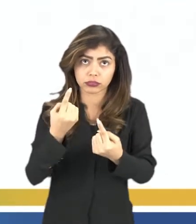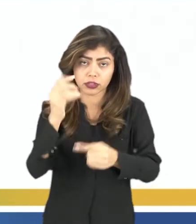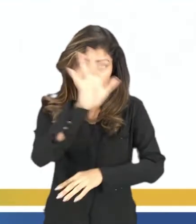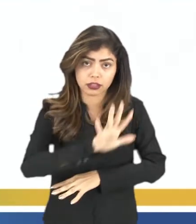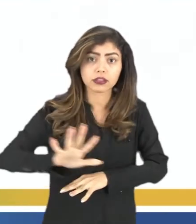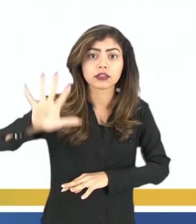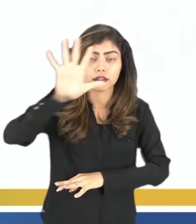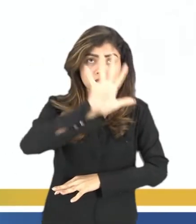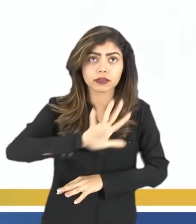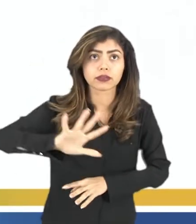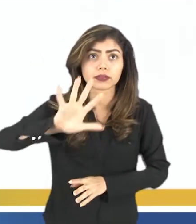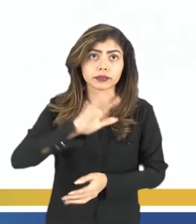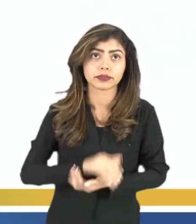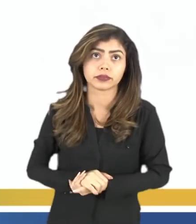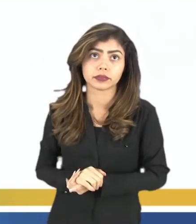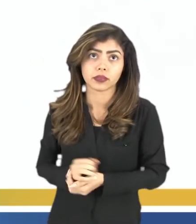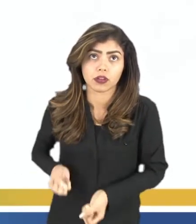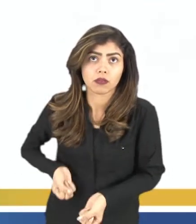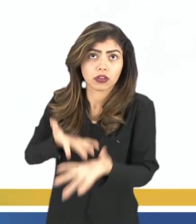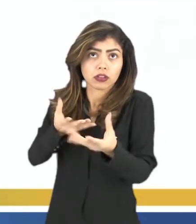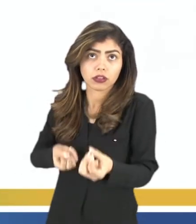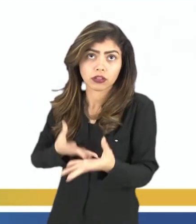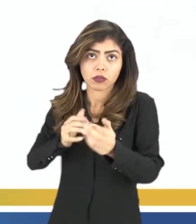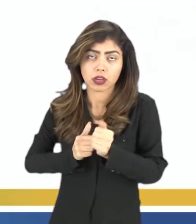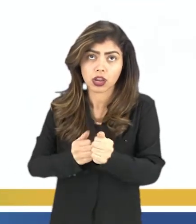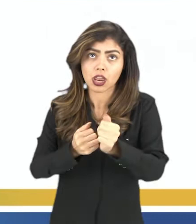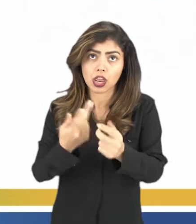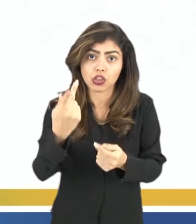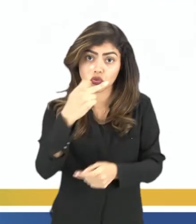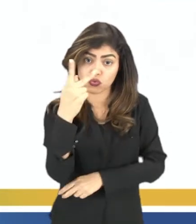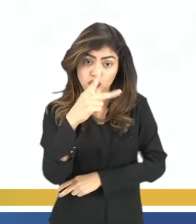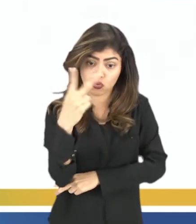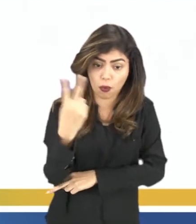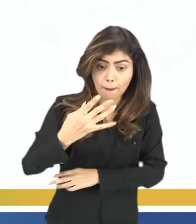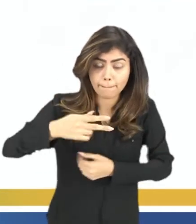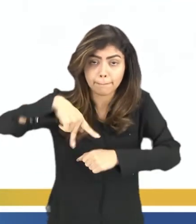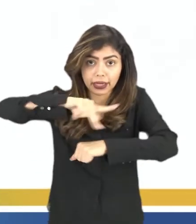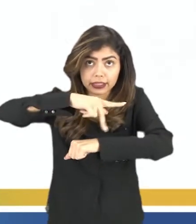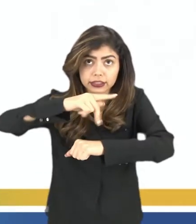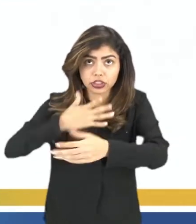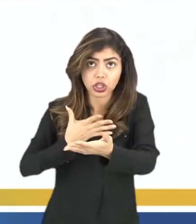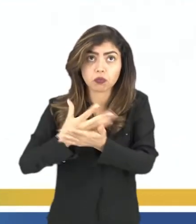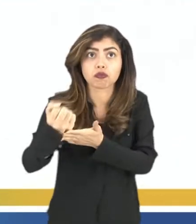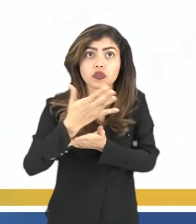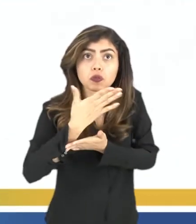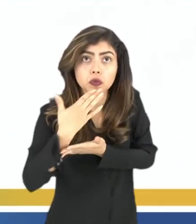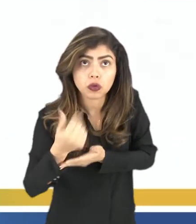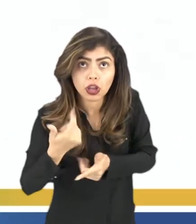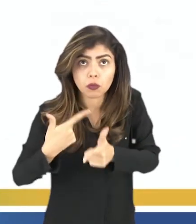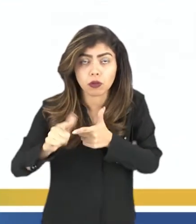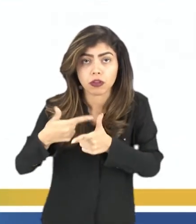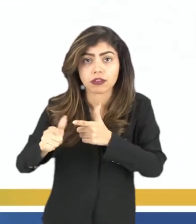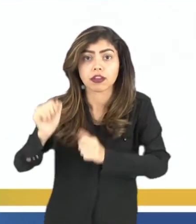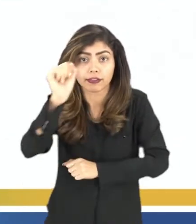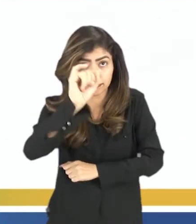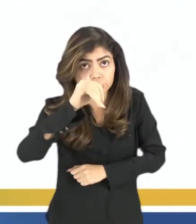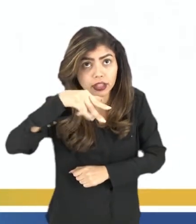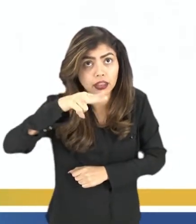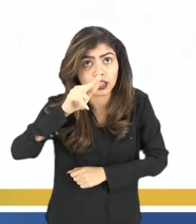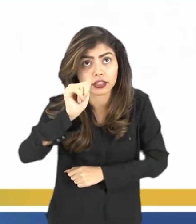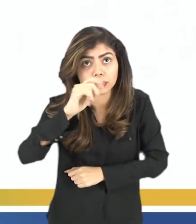entre as nações, né? O estimular a cooperação entre os países na busca de soluções para os problemas